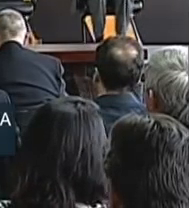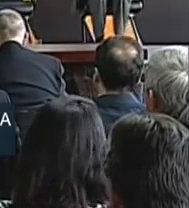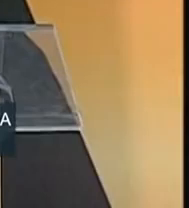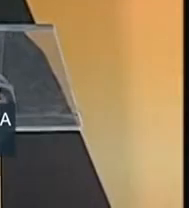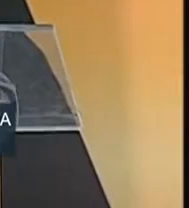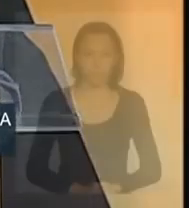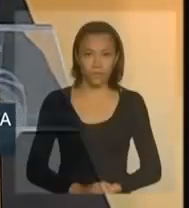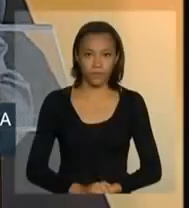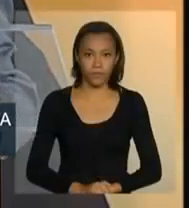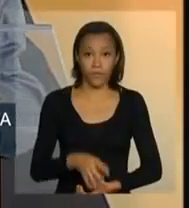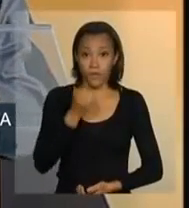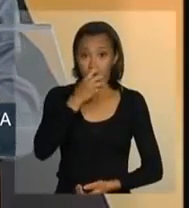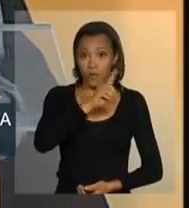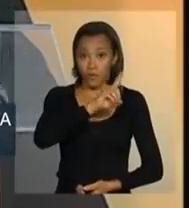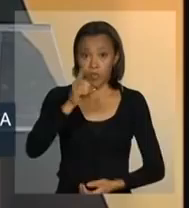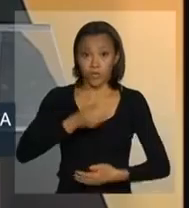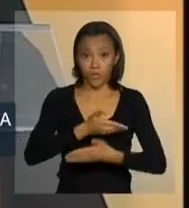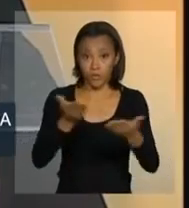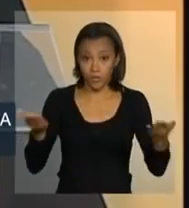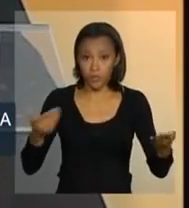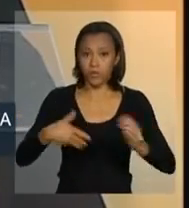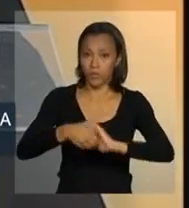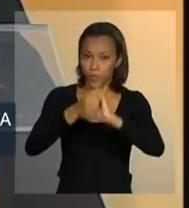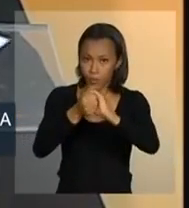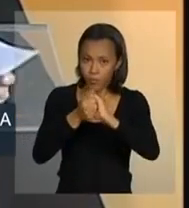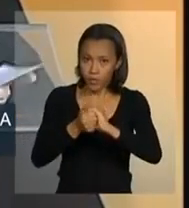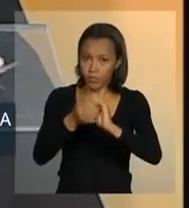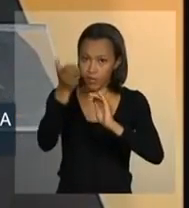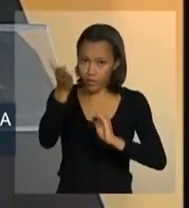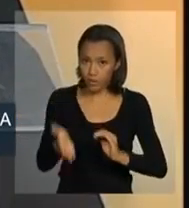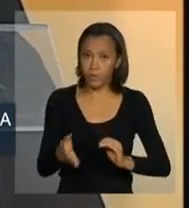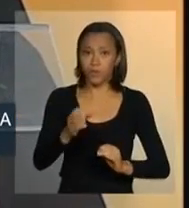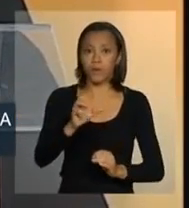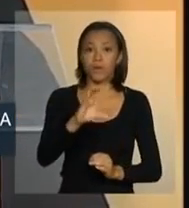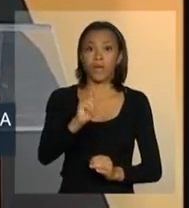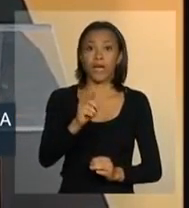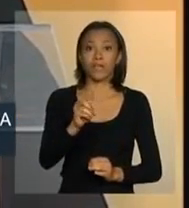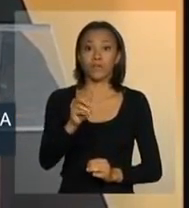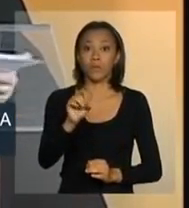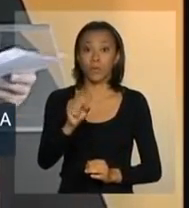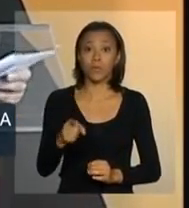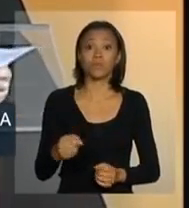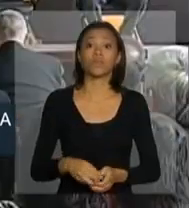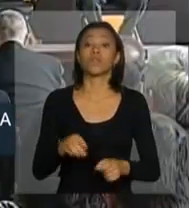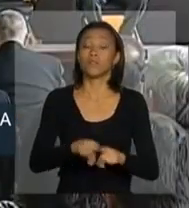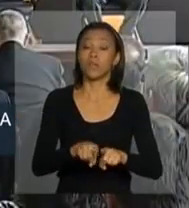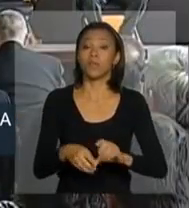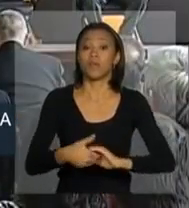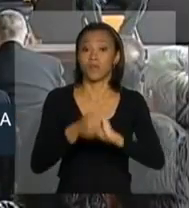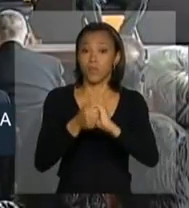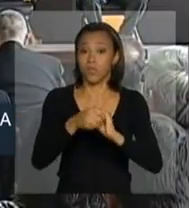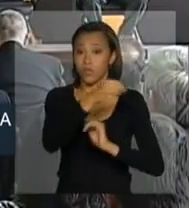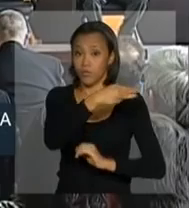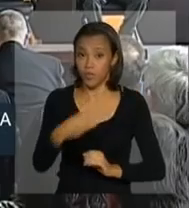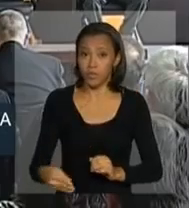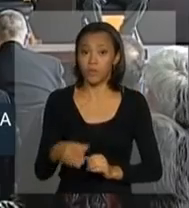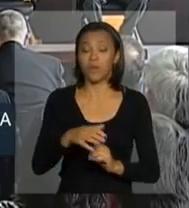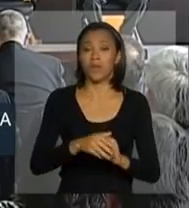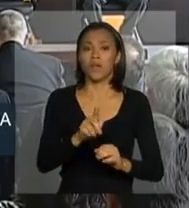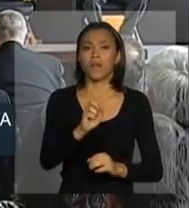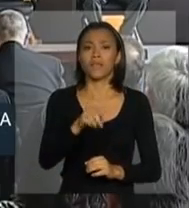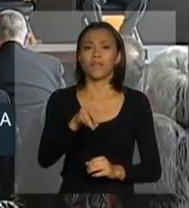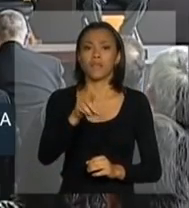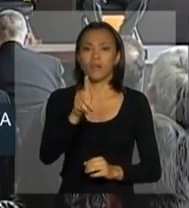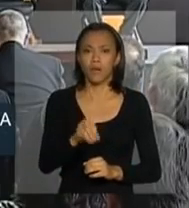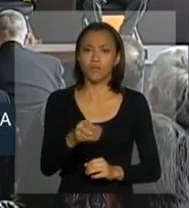Bom dia a todos. Cumprimento o ministro José Eduardo Cardoso, o ministro Agnaldo Ribeiro, o Jarlas Barbosa,